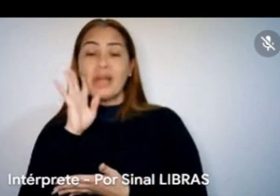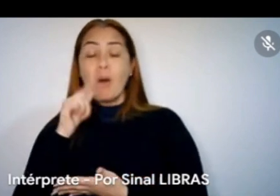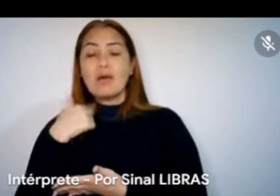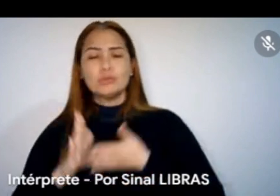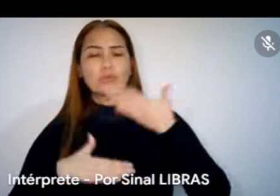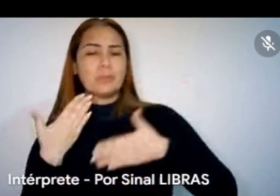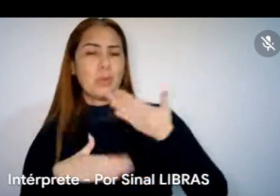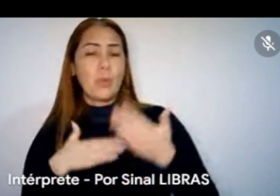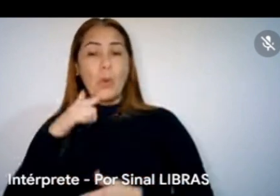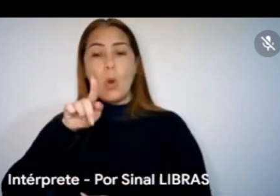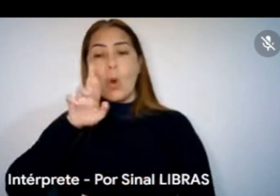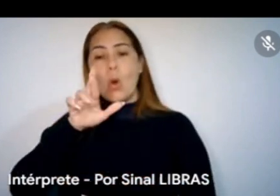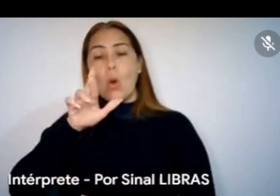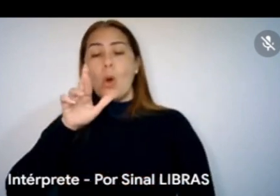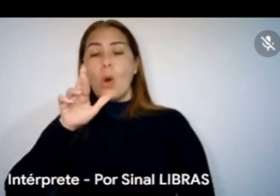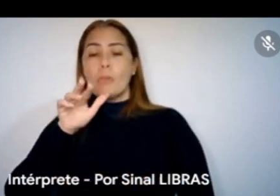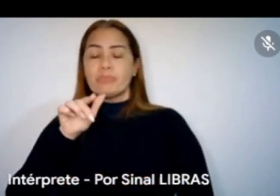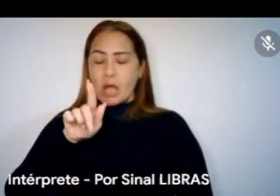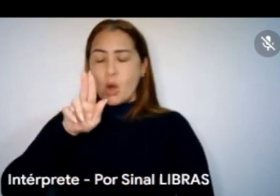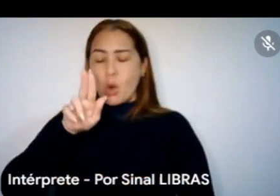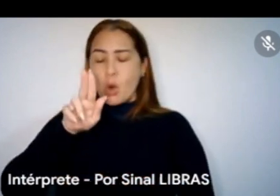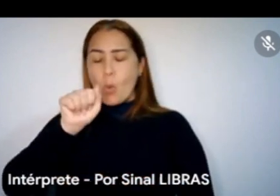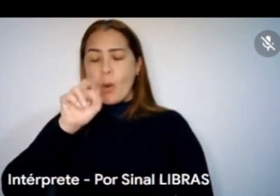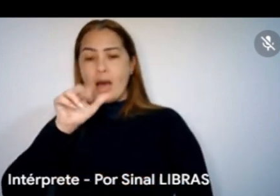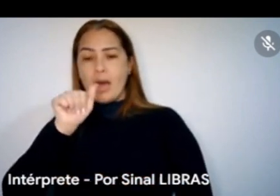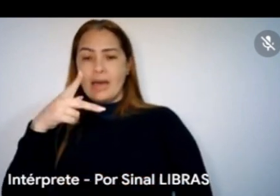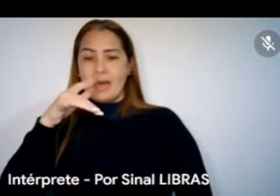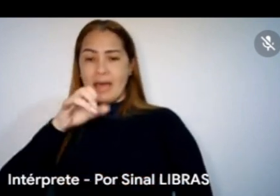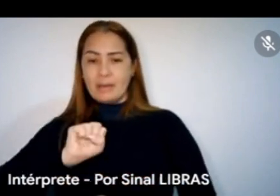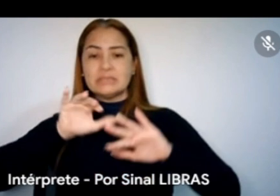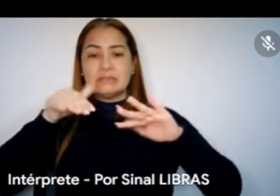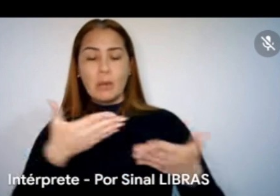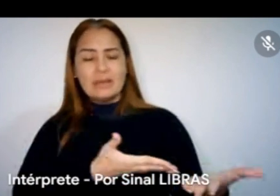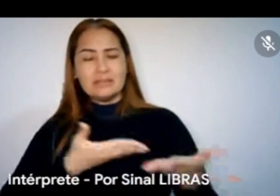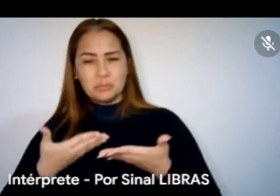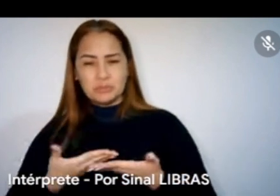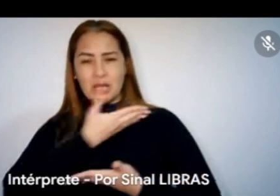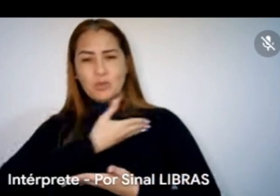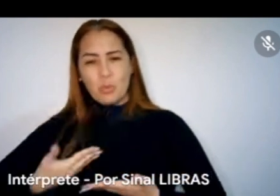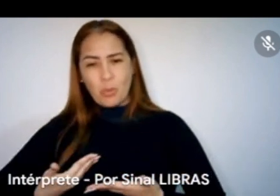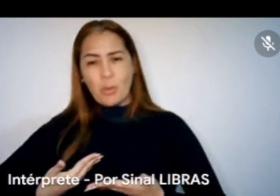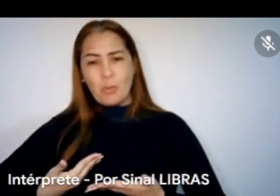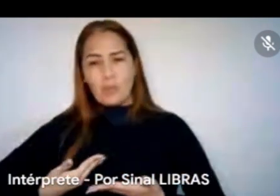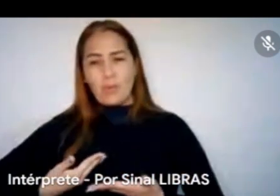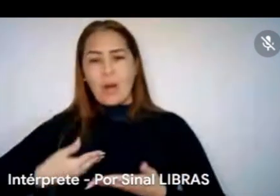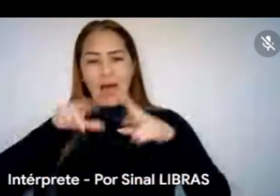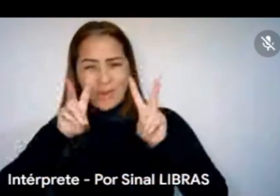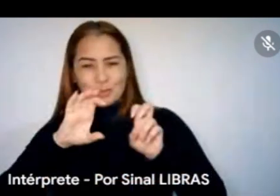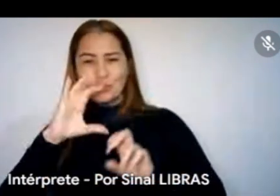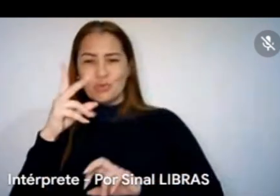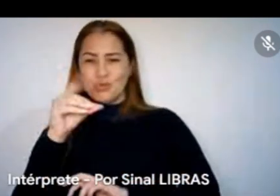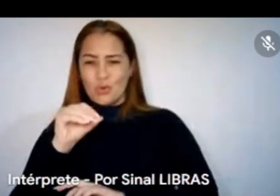Guarapes, lá no Escola no EJA, a receptividade do público com relação ao choro. 90% do